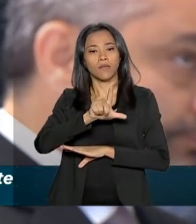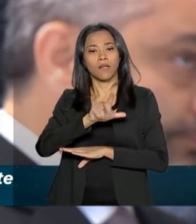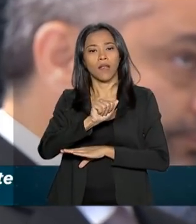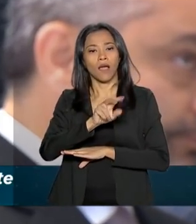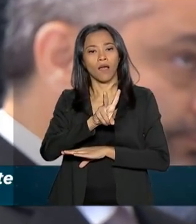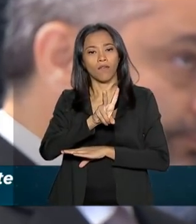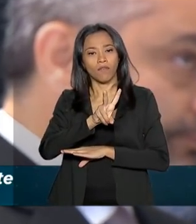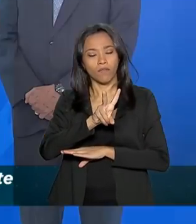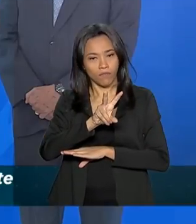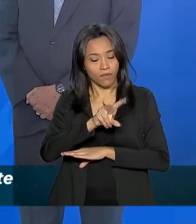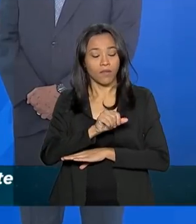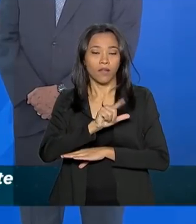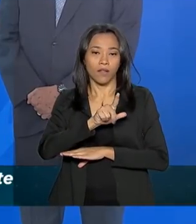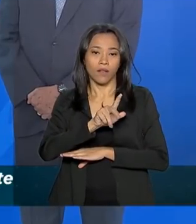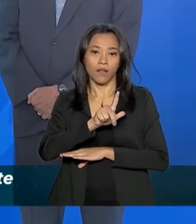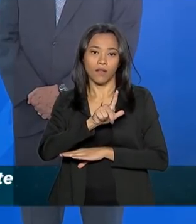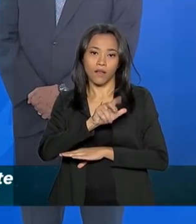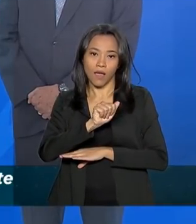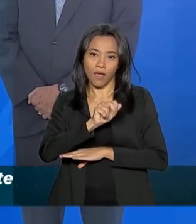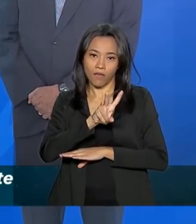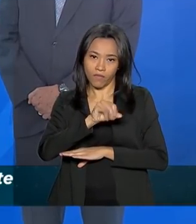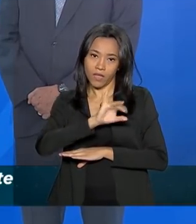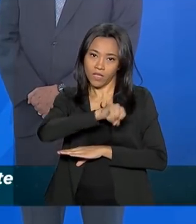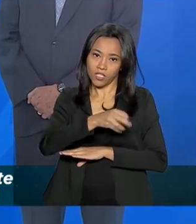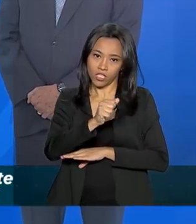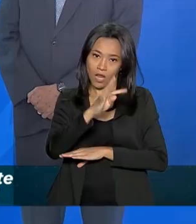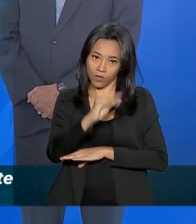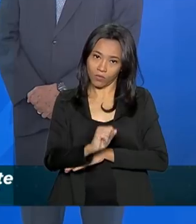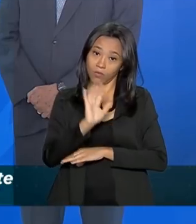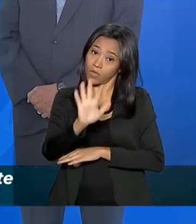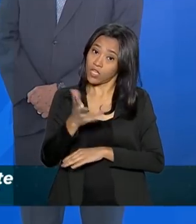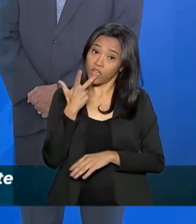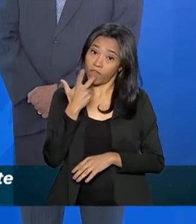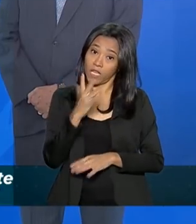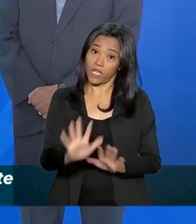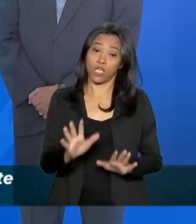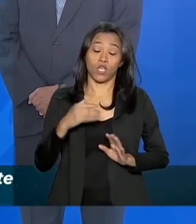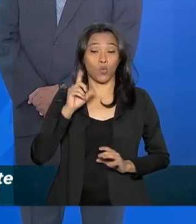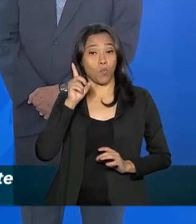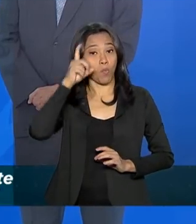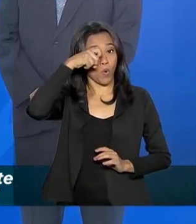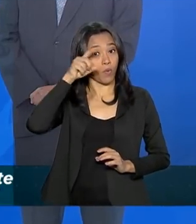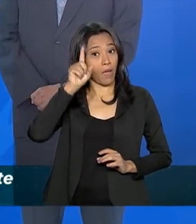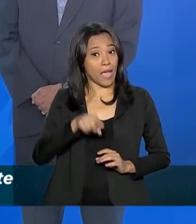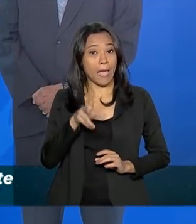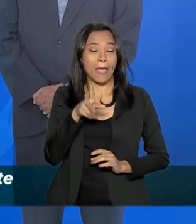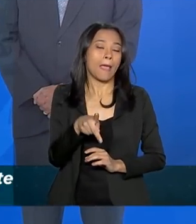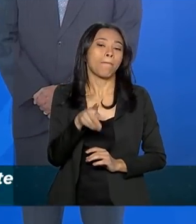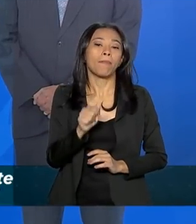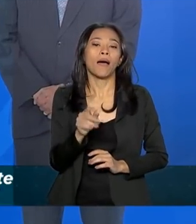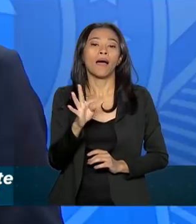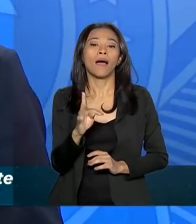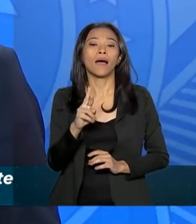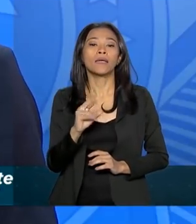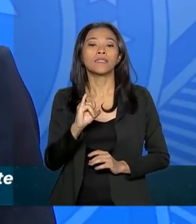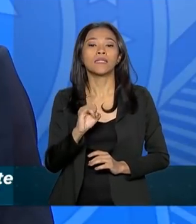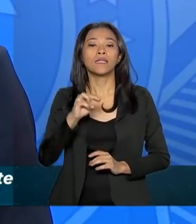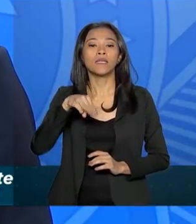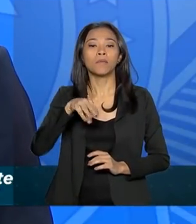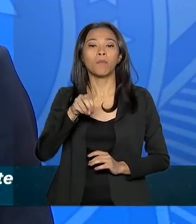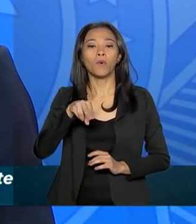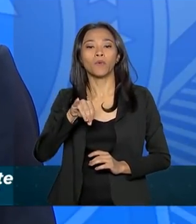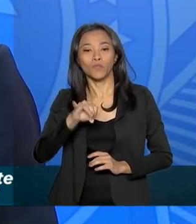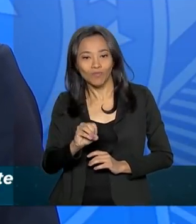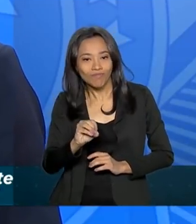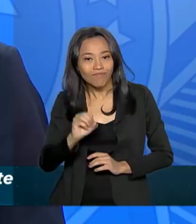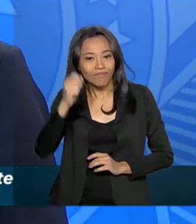sobre o caso? Eu já falei que o Sérgio Moro é patrimônio nacional. É um homem que, no meu entendimento,